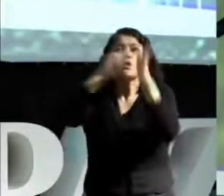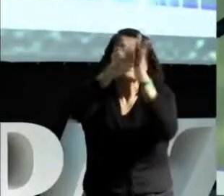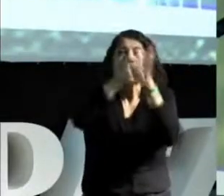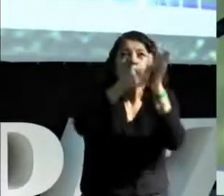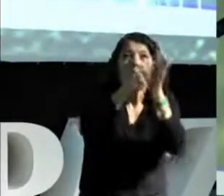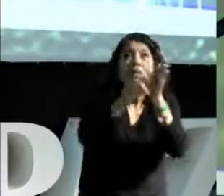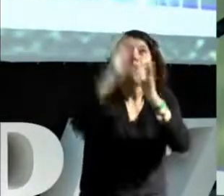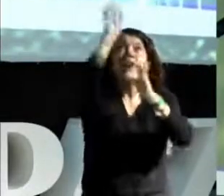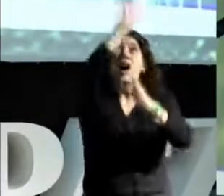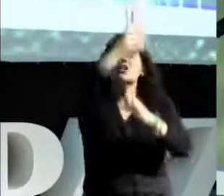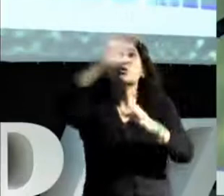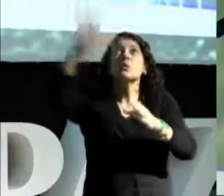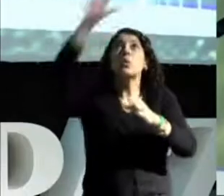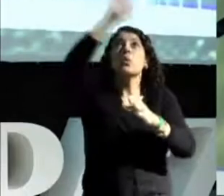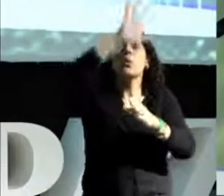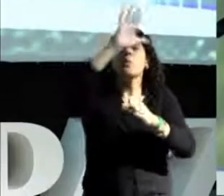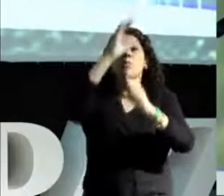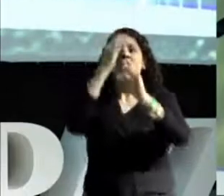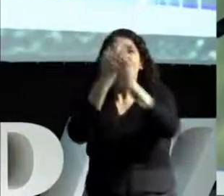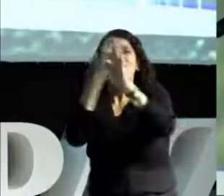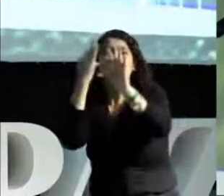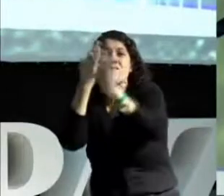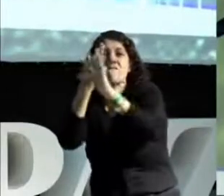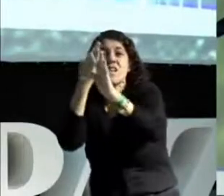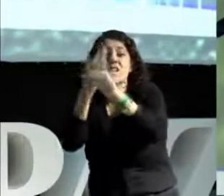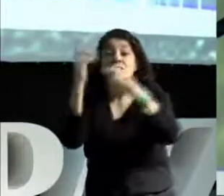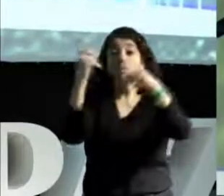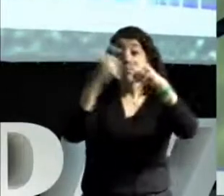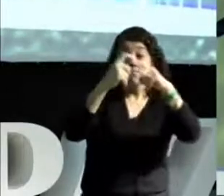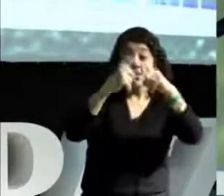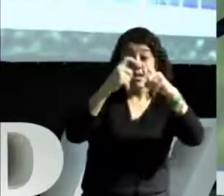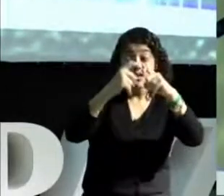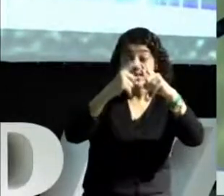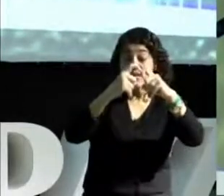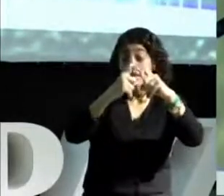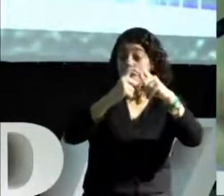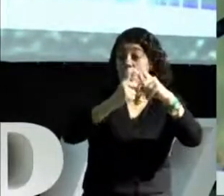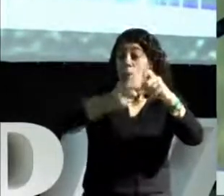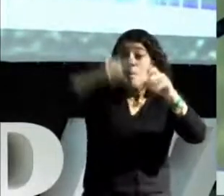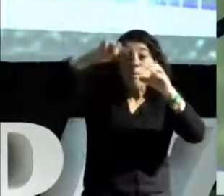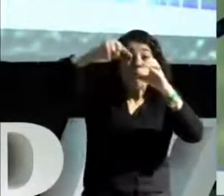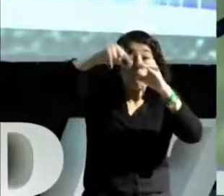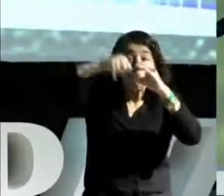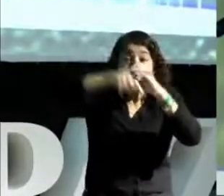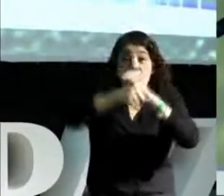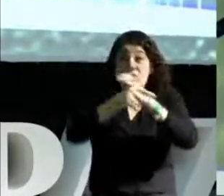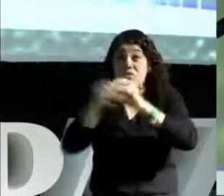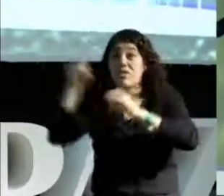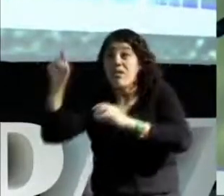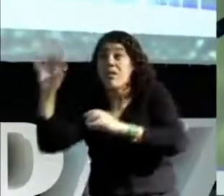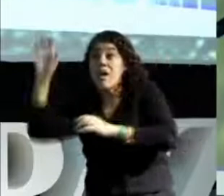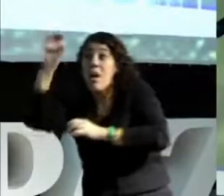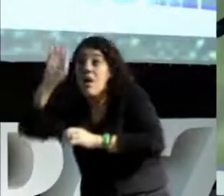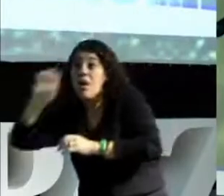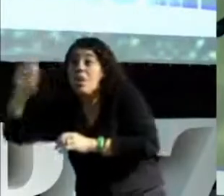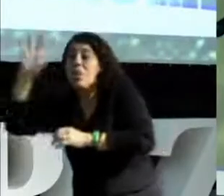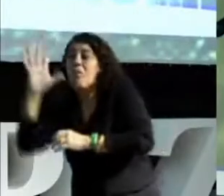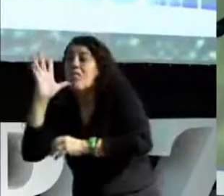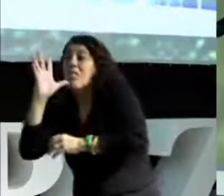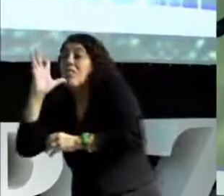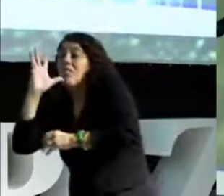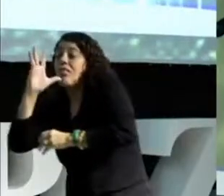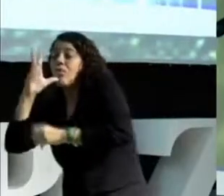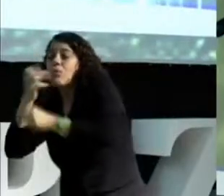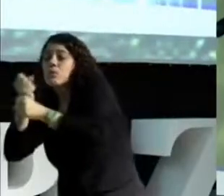física, medicina, de maneira que a Europa iria demorar séculos para conseguir pegar o conhecimento que os